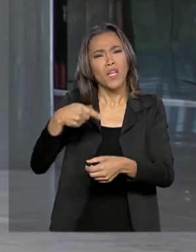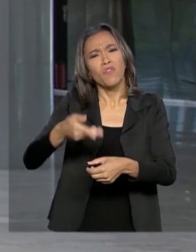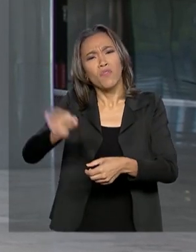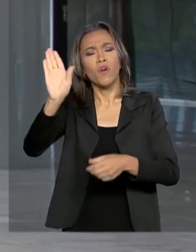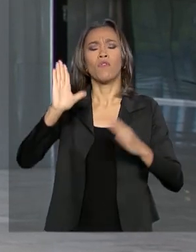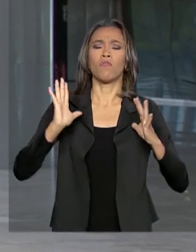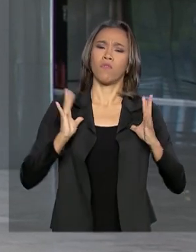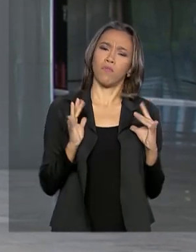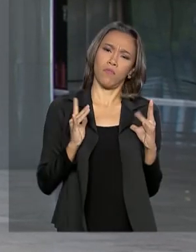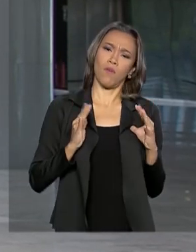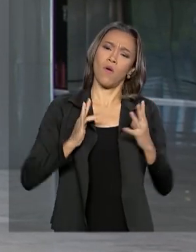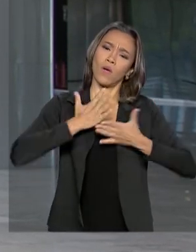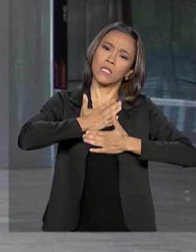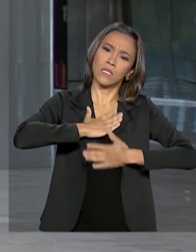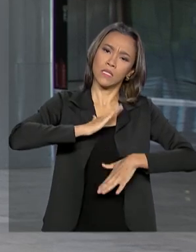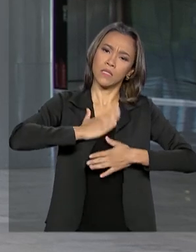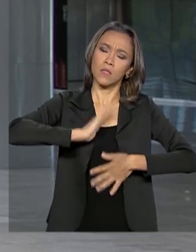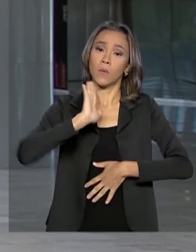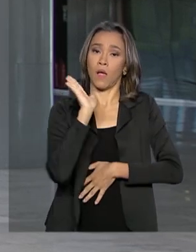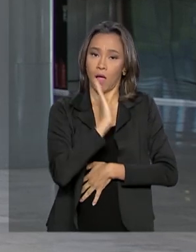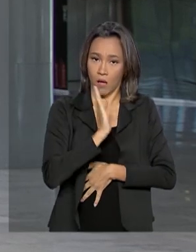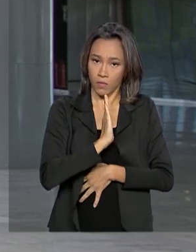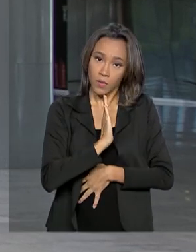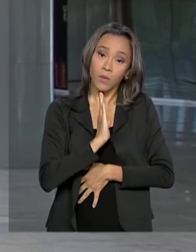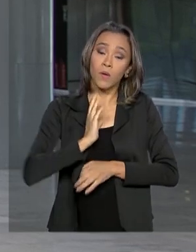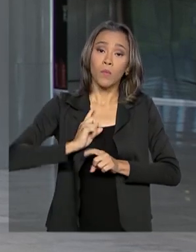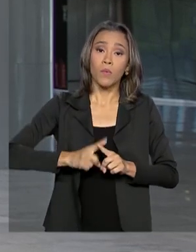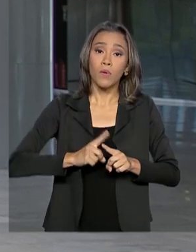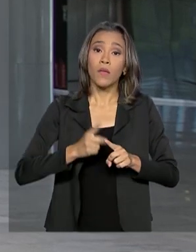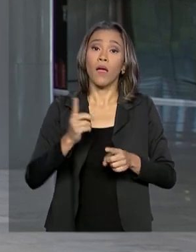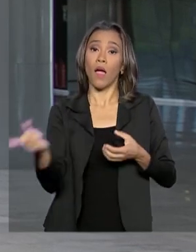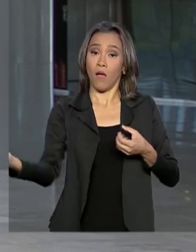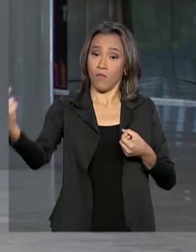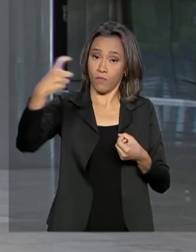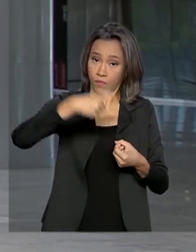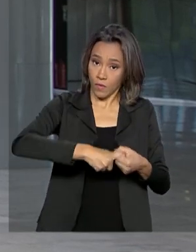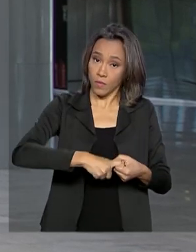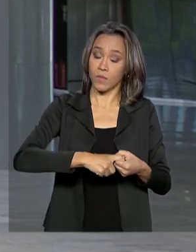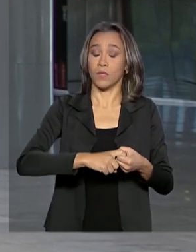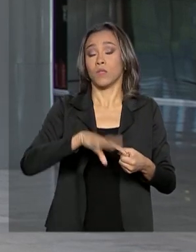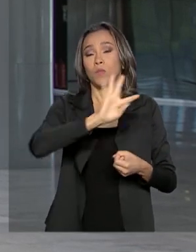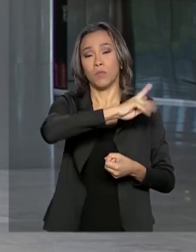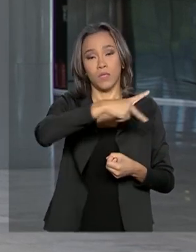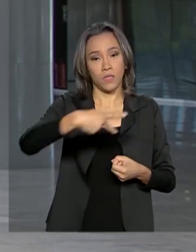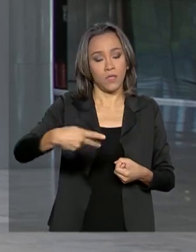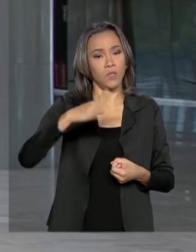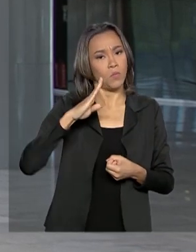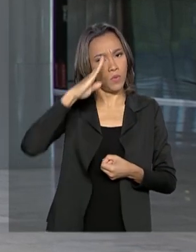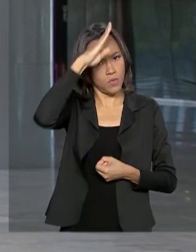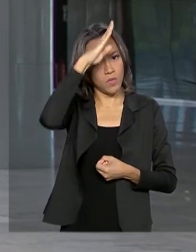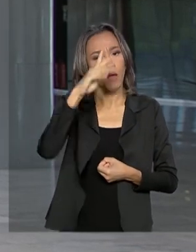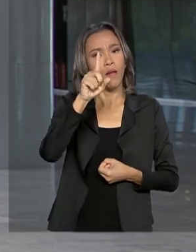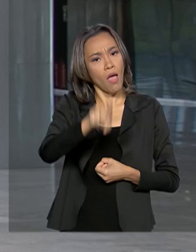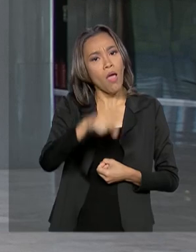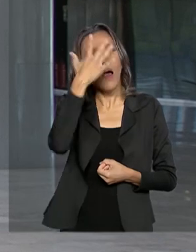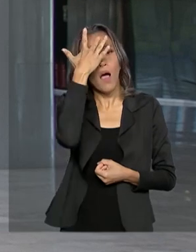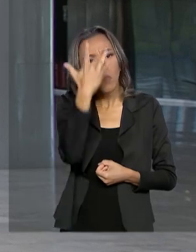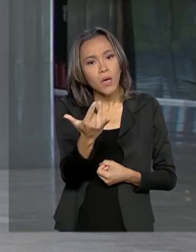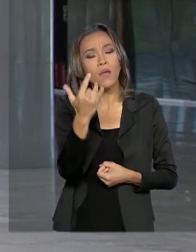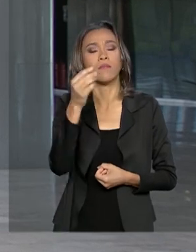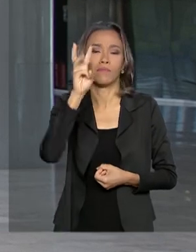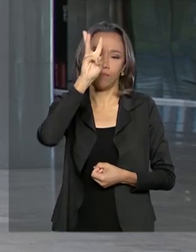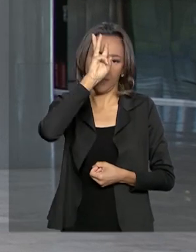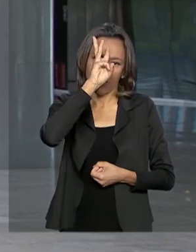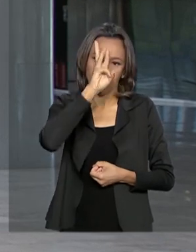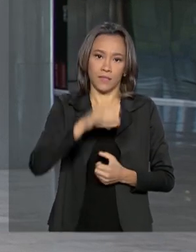de folga, mas é um descanso bem rápido, viu? Porque o retorno do presidente Jair Bolsonaro já está previsto pra amanhã, terça